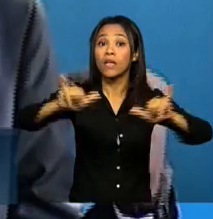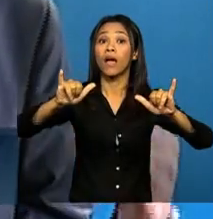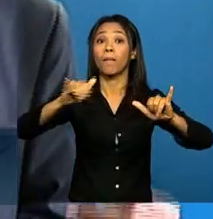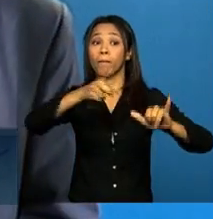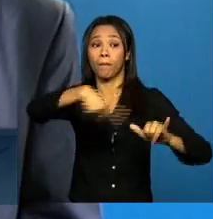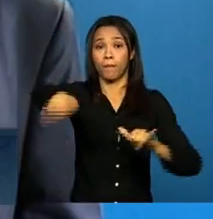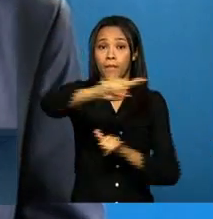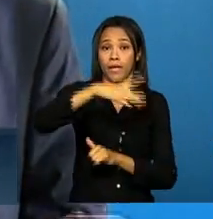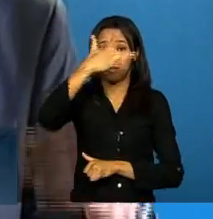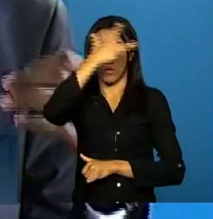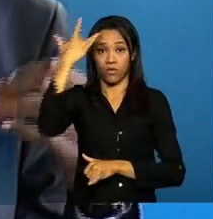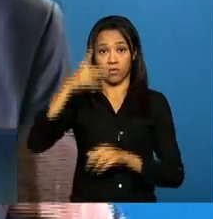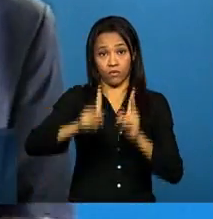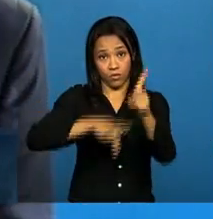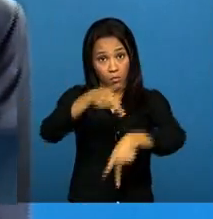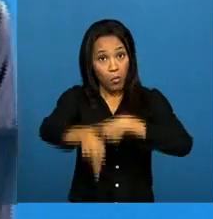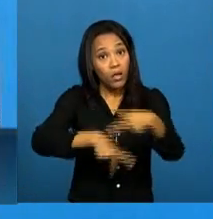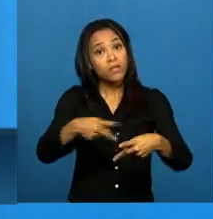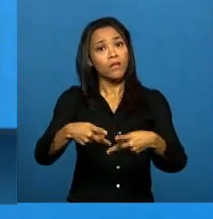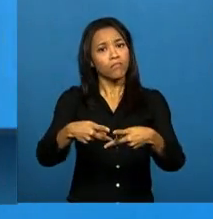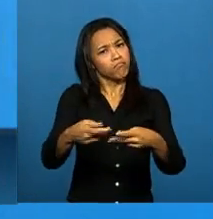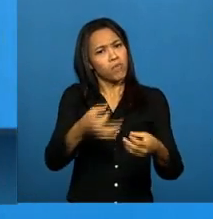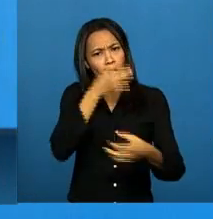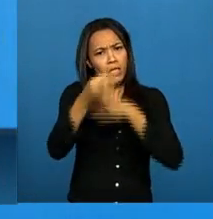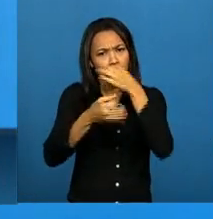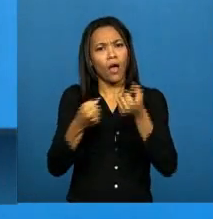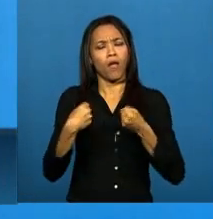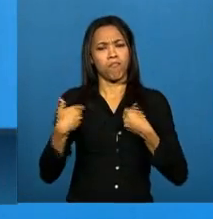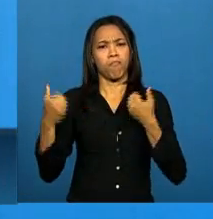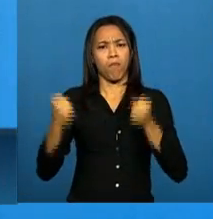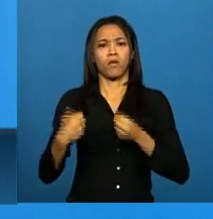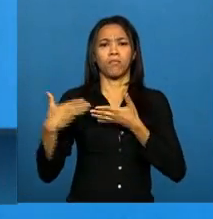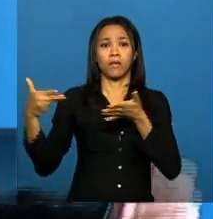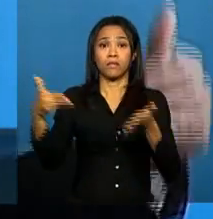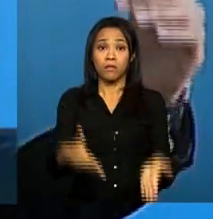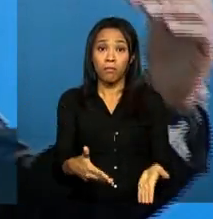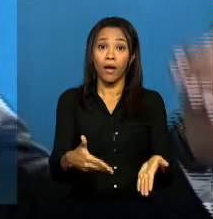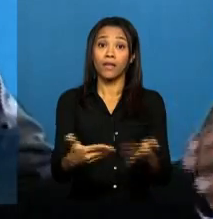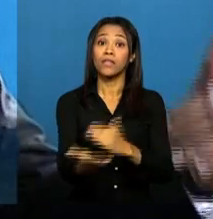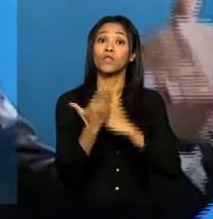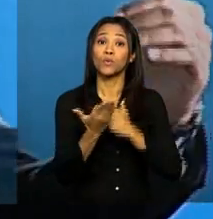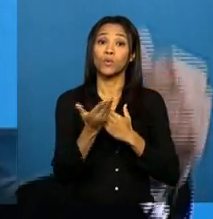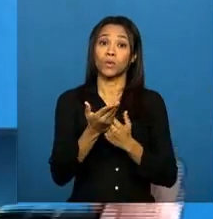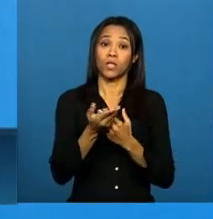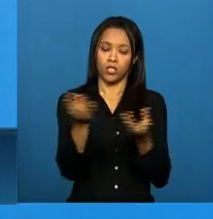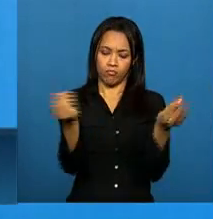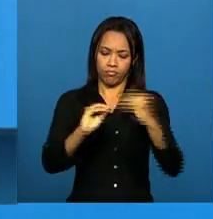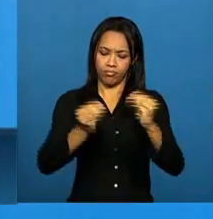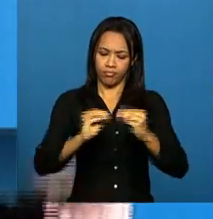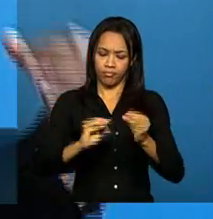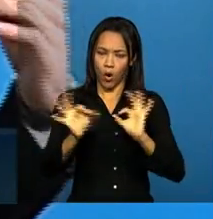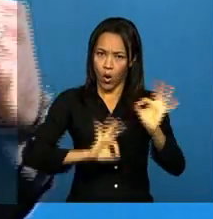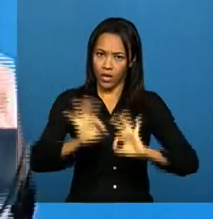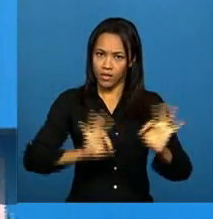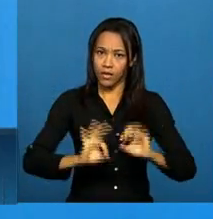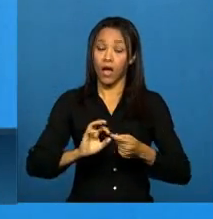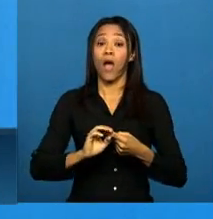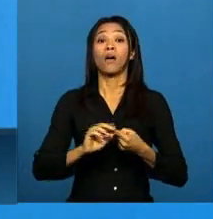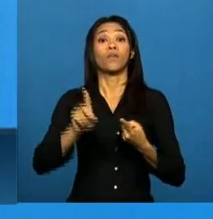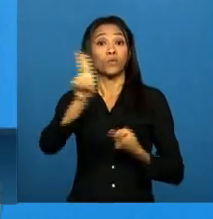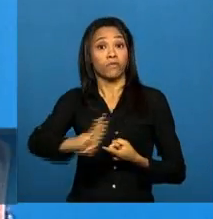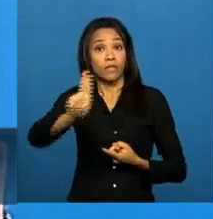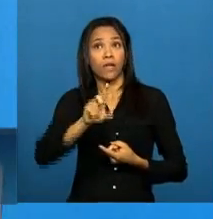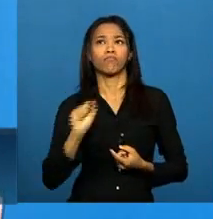população participe desse processo de sistematização. a população, academia, aqueles que